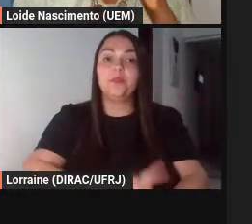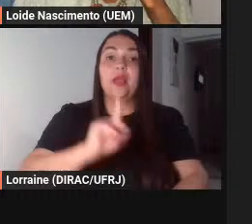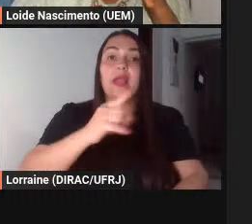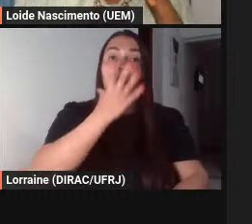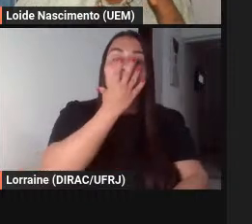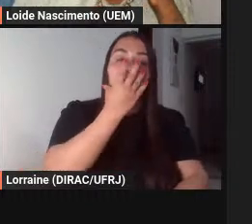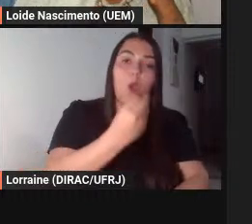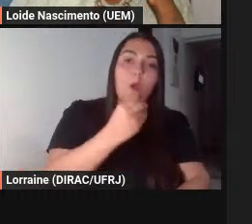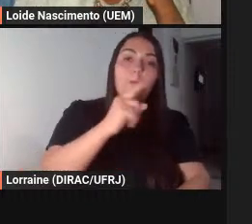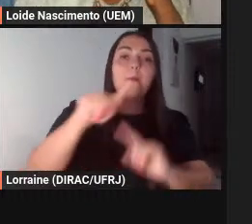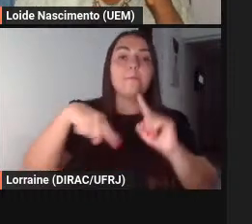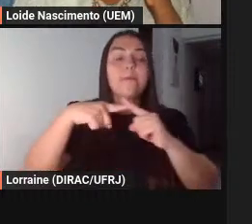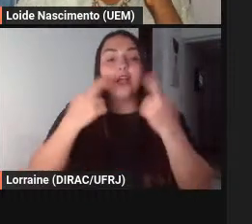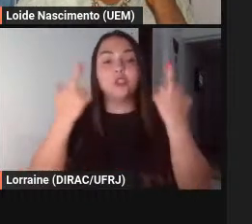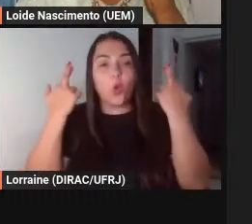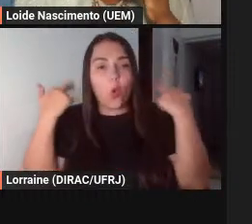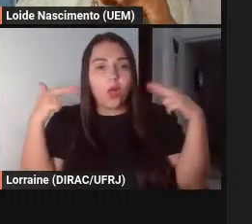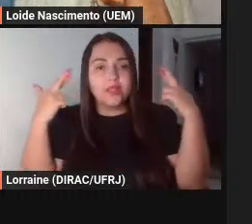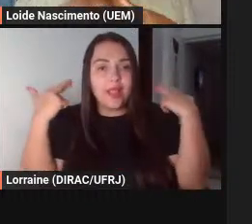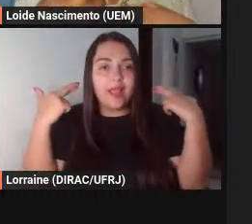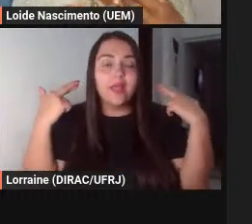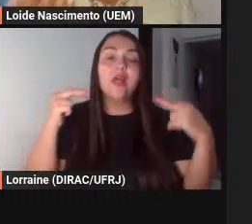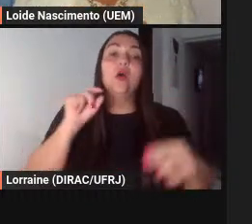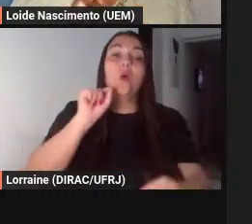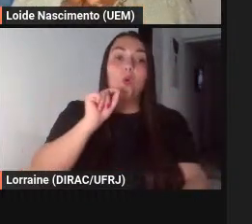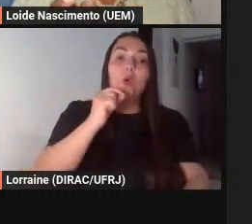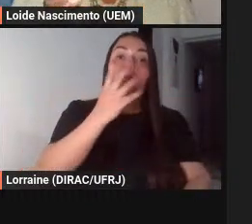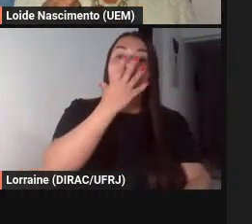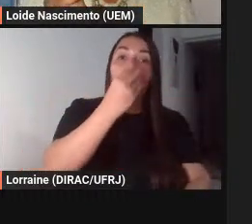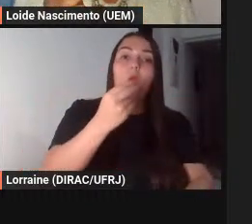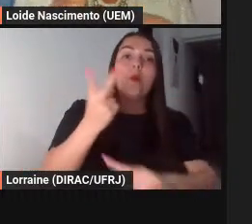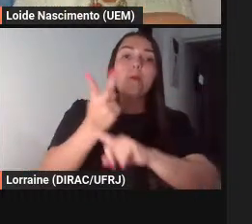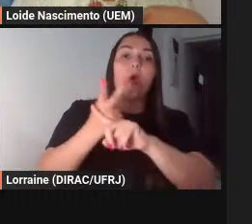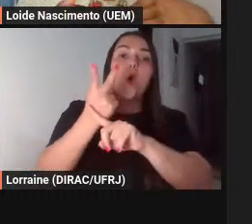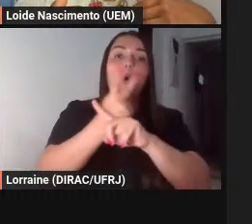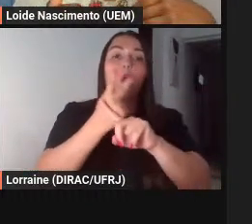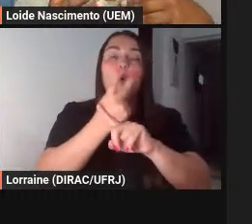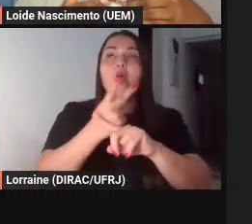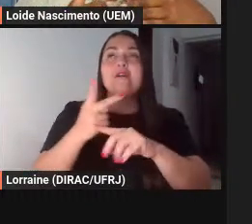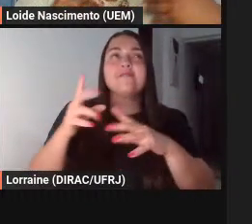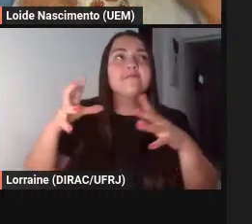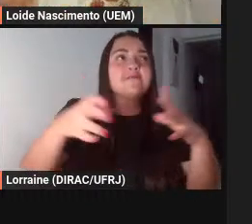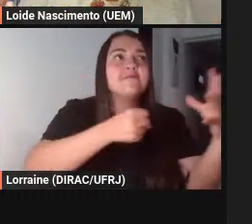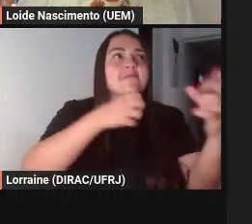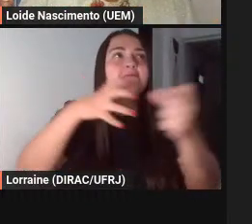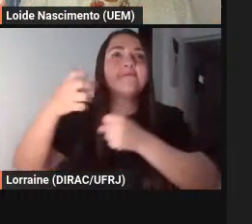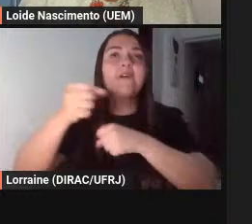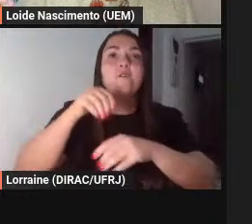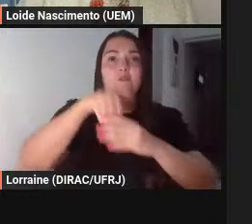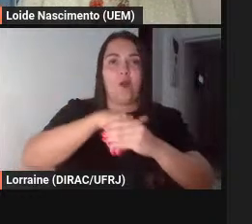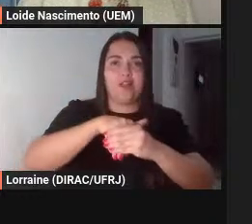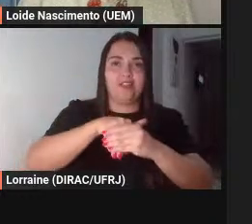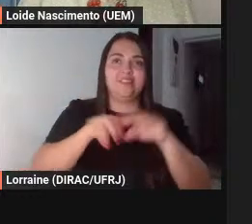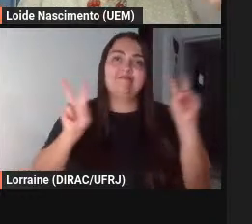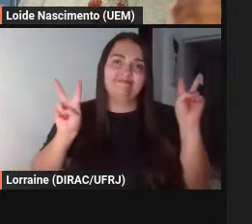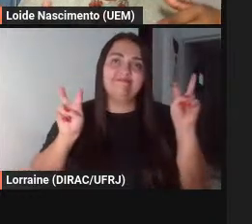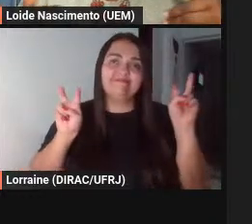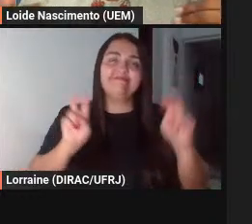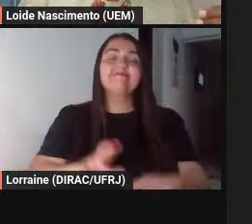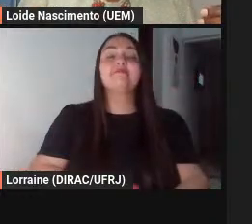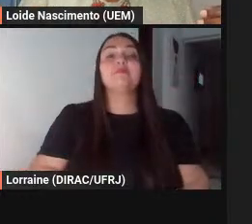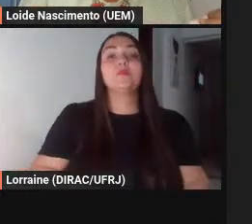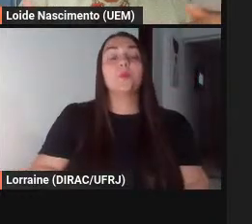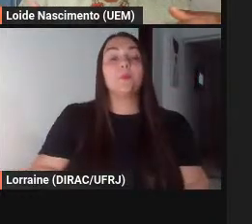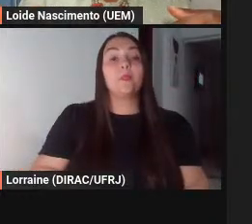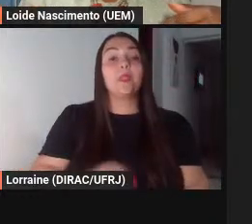né lobos a caça de votos então eles estão já para